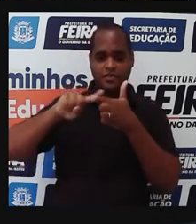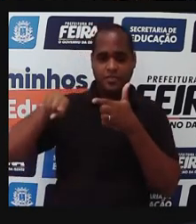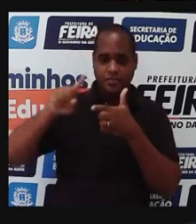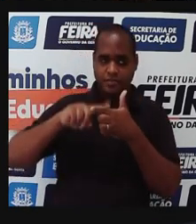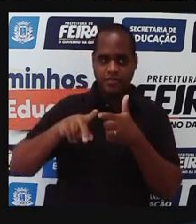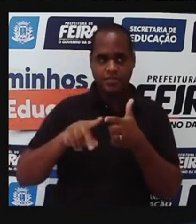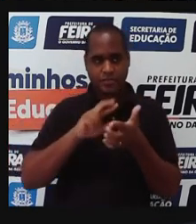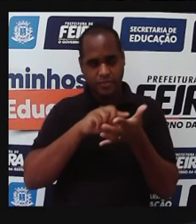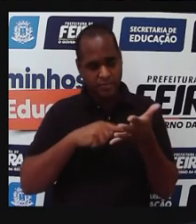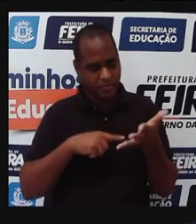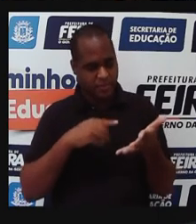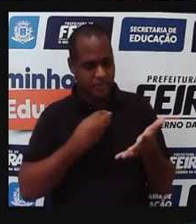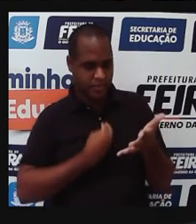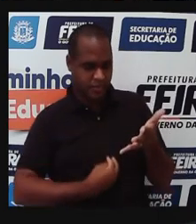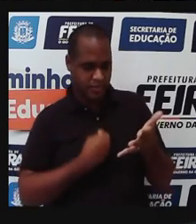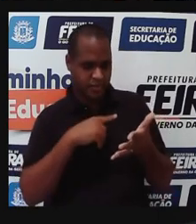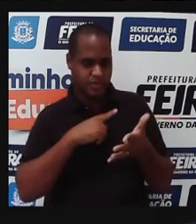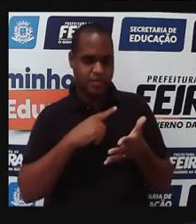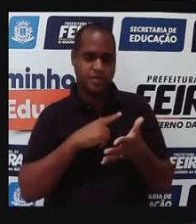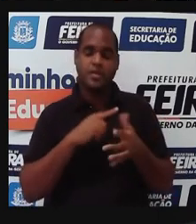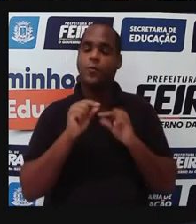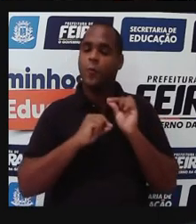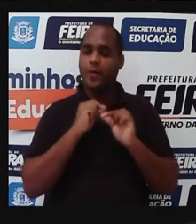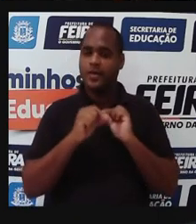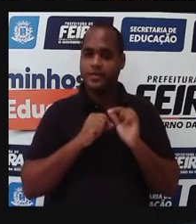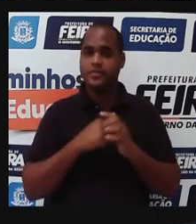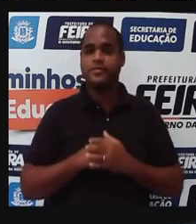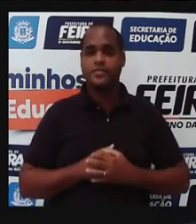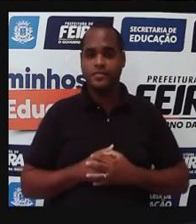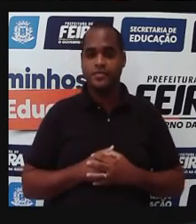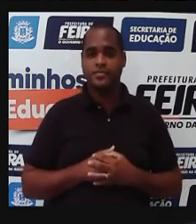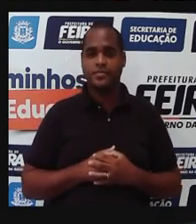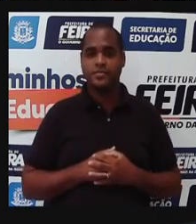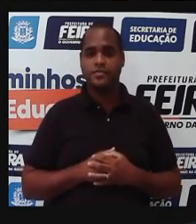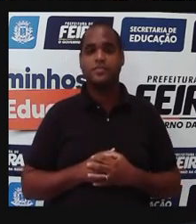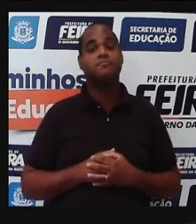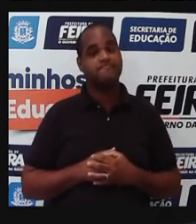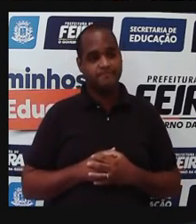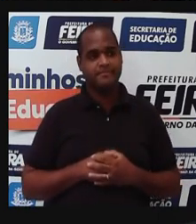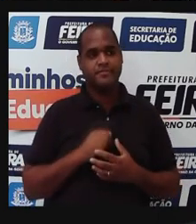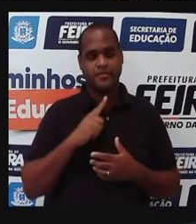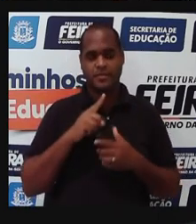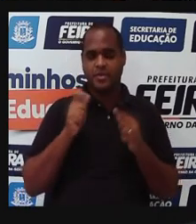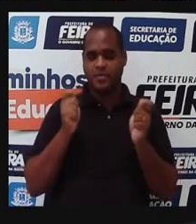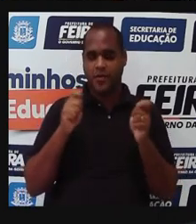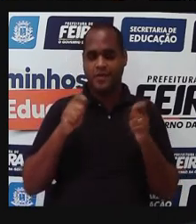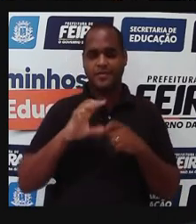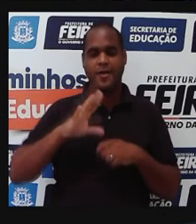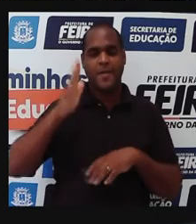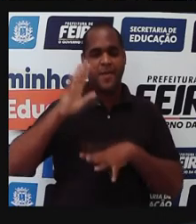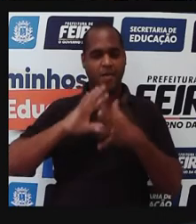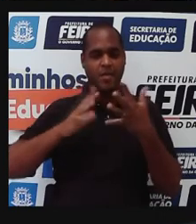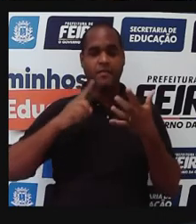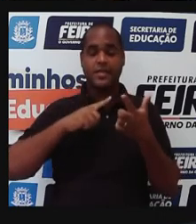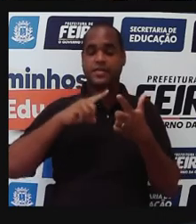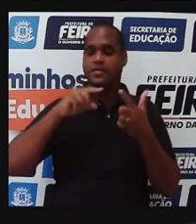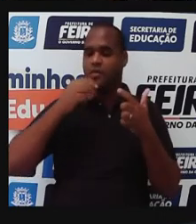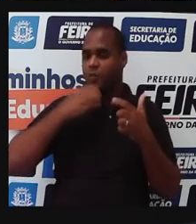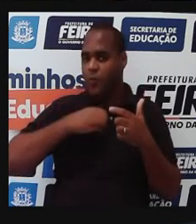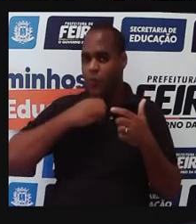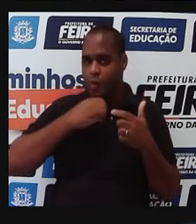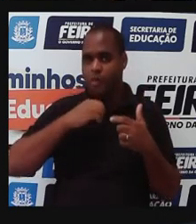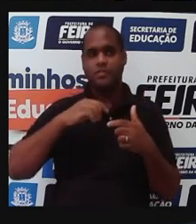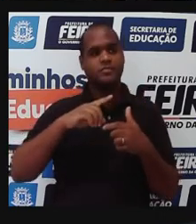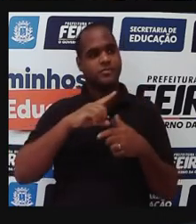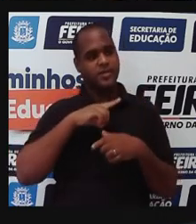micobactério, que é um, um, um, um, um micro-organismo que causa, por exemplo, a tuberculose,